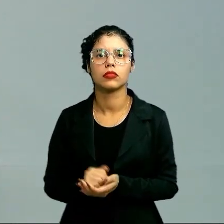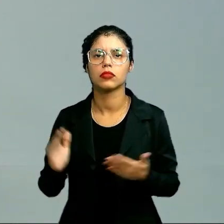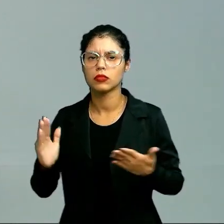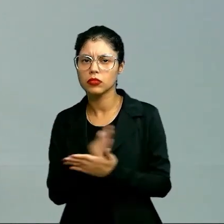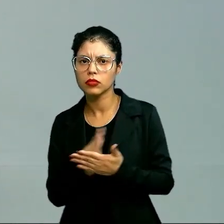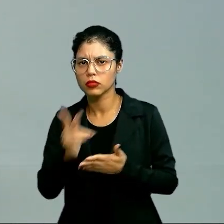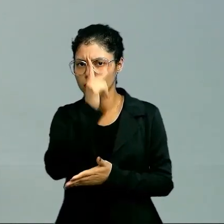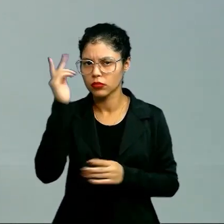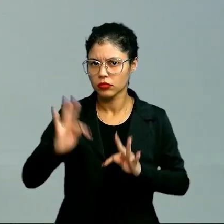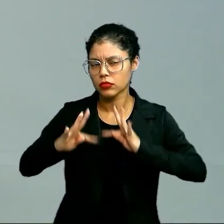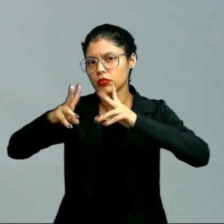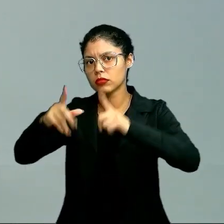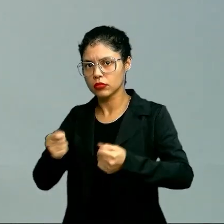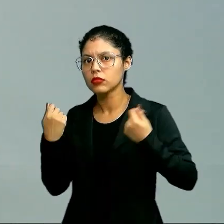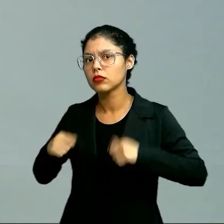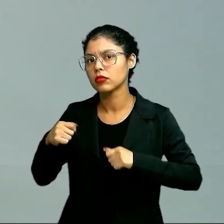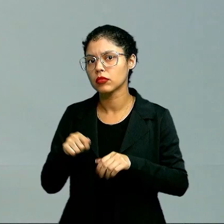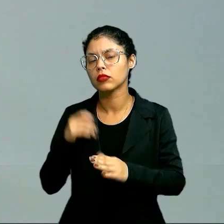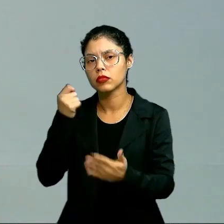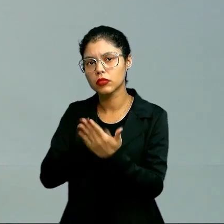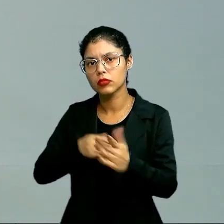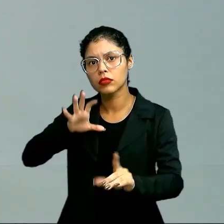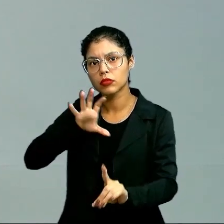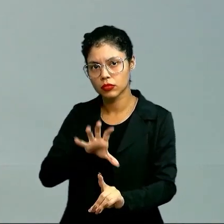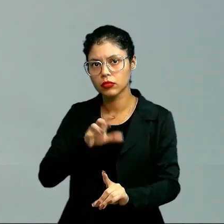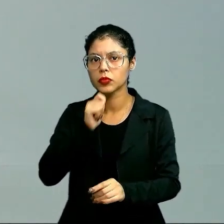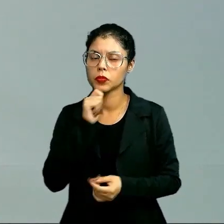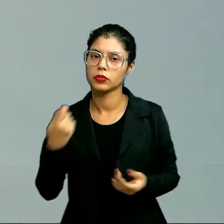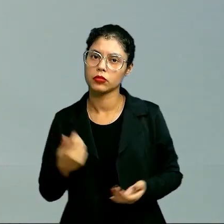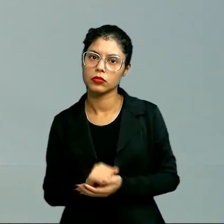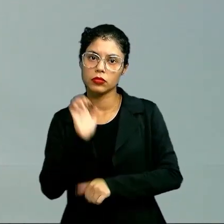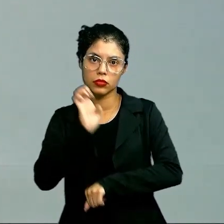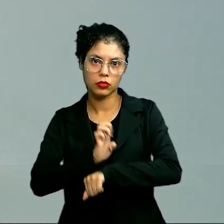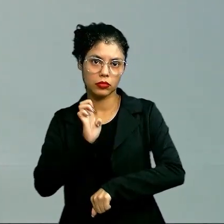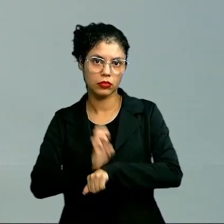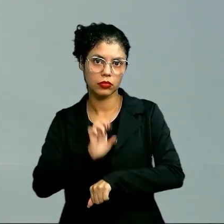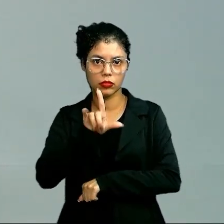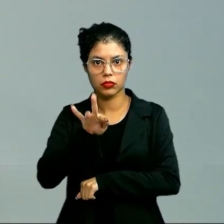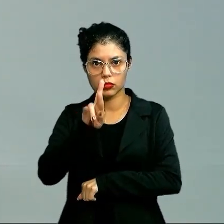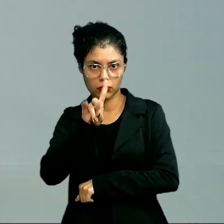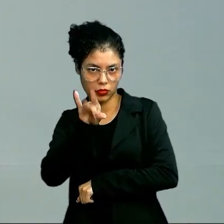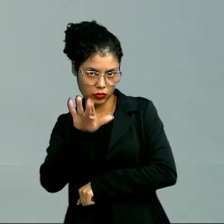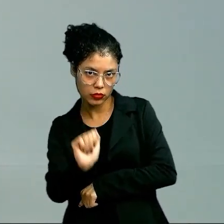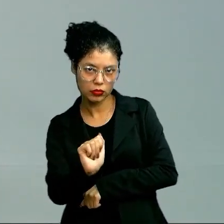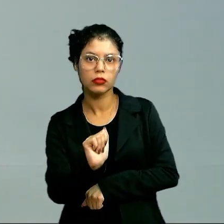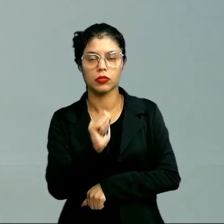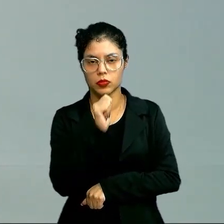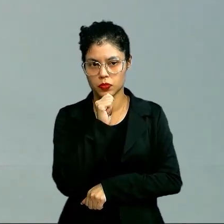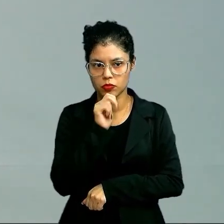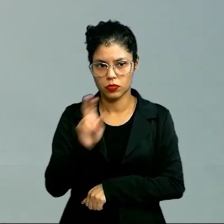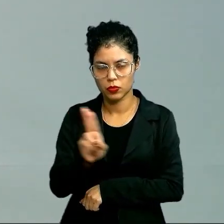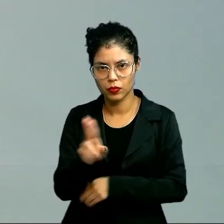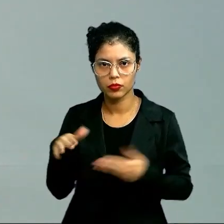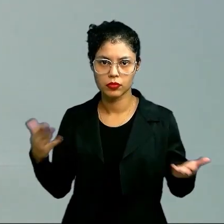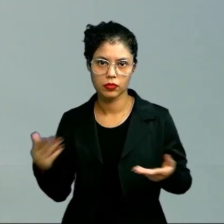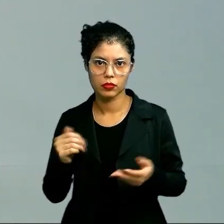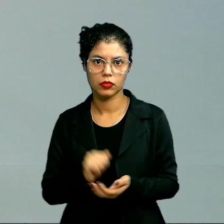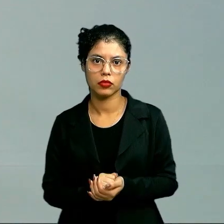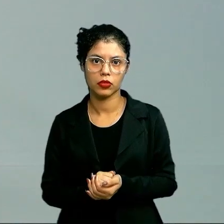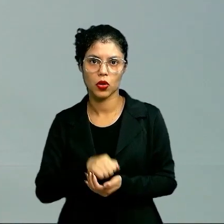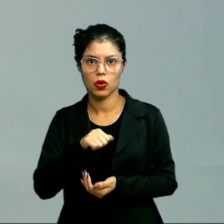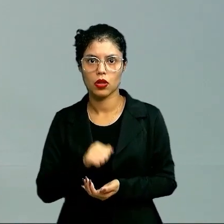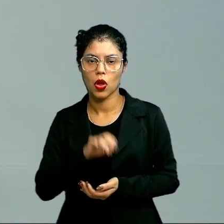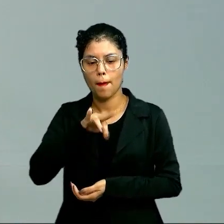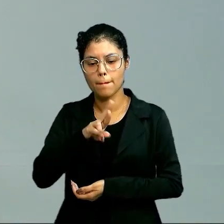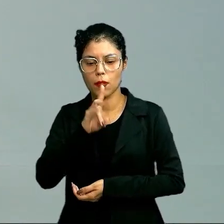alguém todos têm que estar submetidos. Por isso é que ele vai chamar o estado de Leviatã. O Leviatã era uma espécie de monstro do